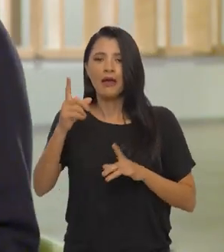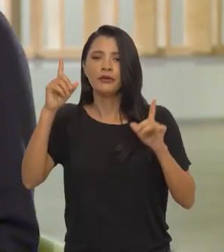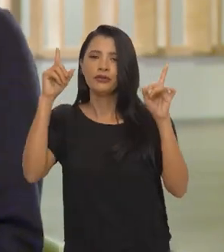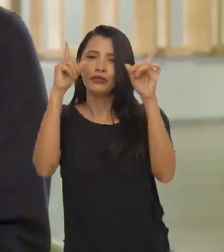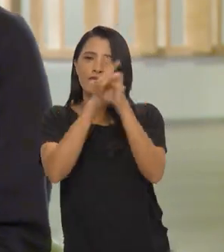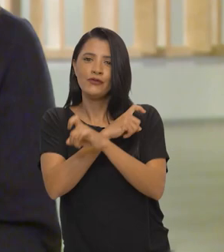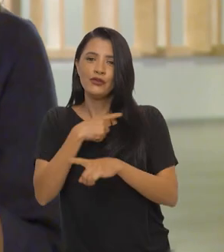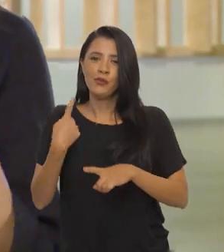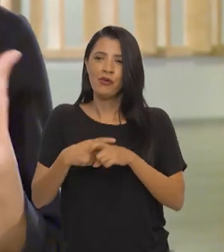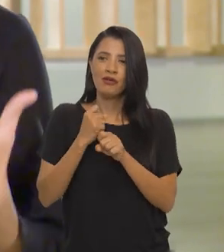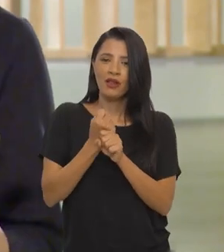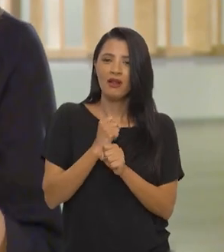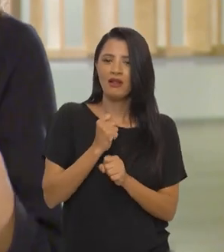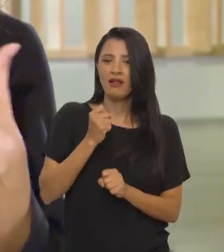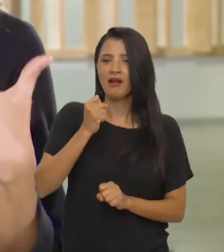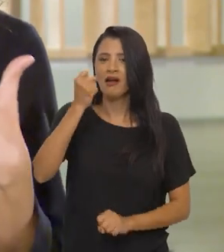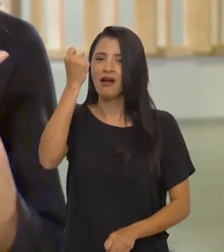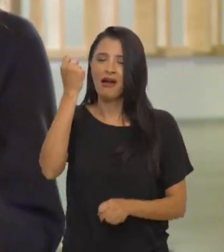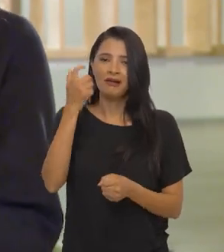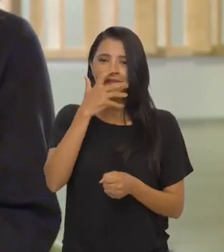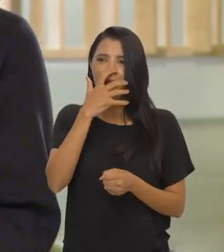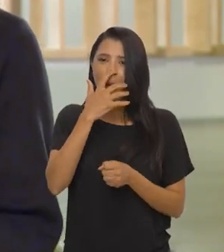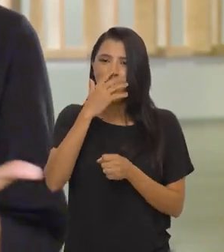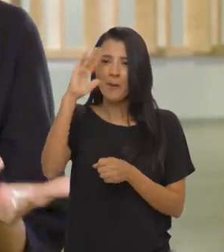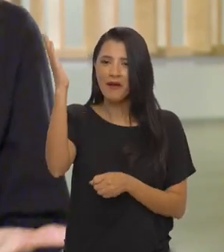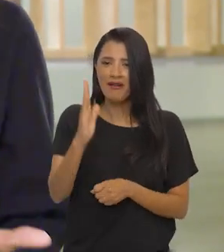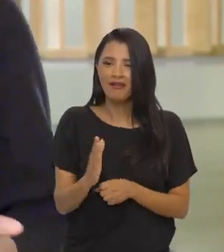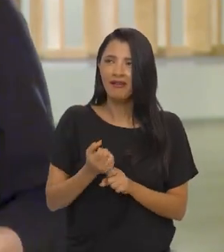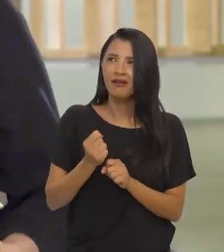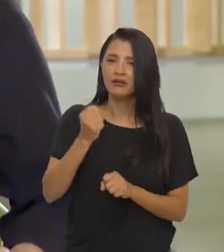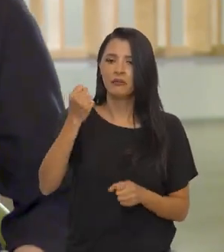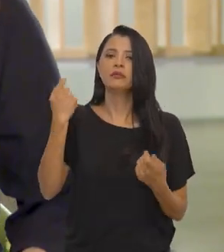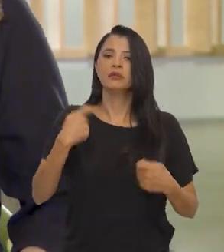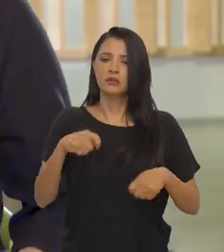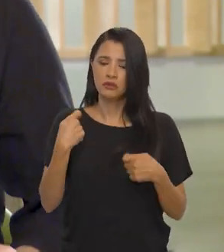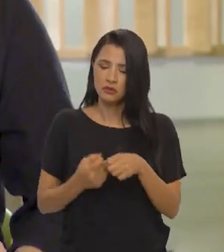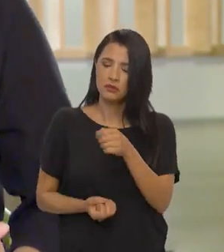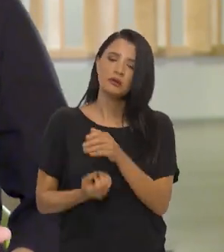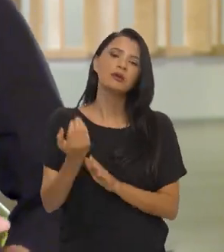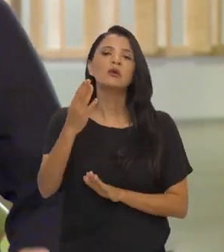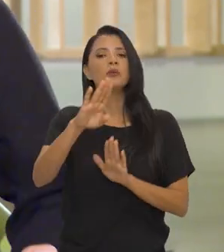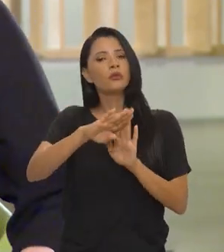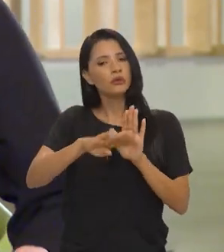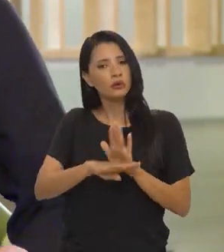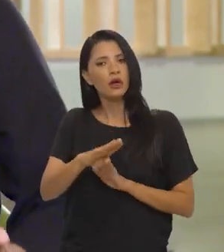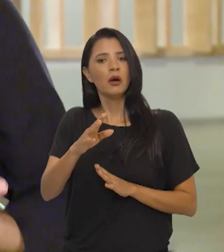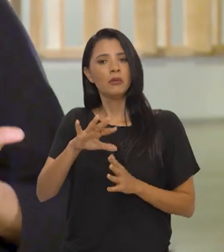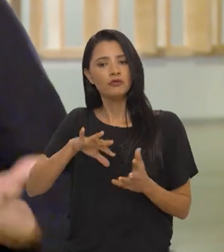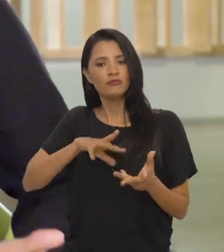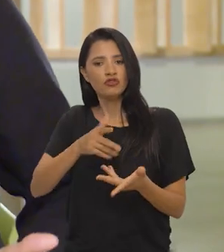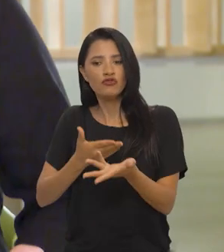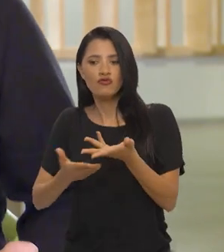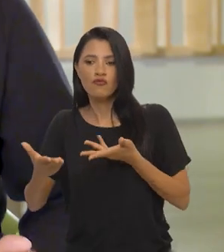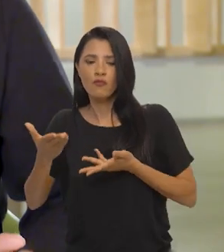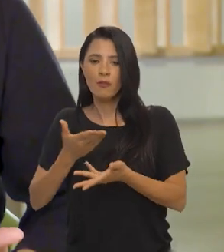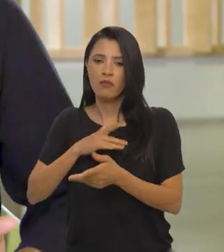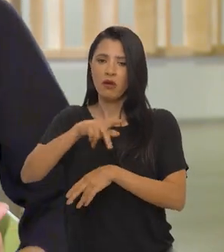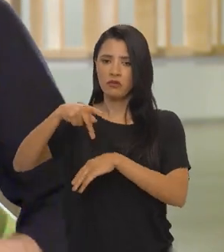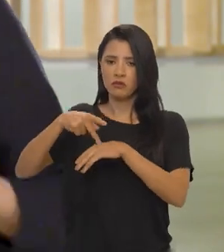nacional é muito difícil pelo tamanho, pela densidade do país, mas a gente precisa também criar um programa de